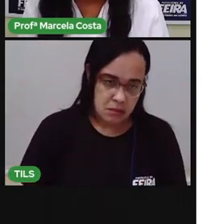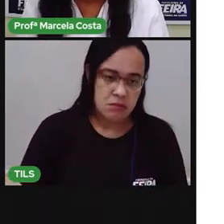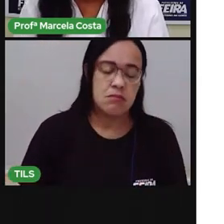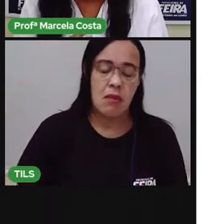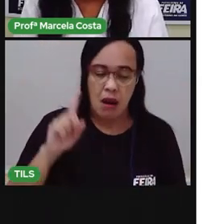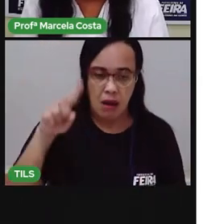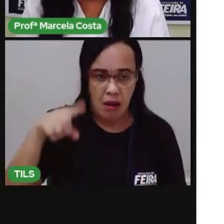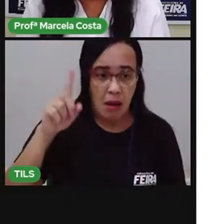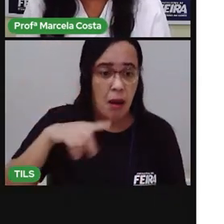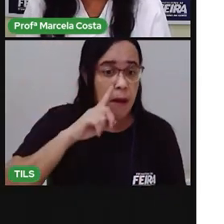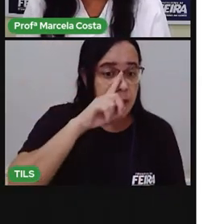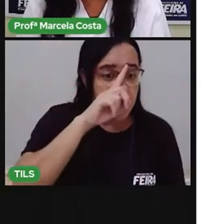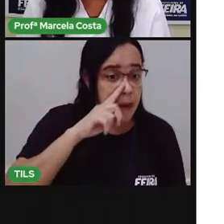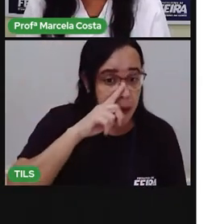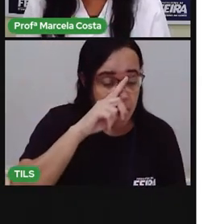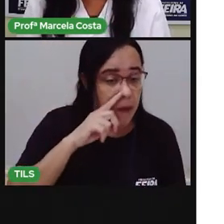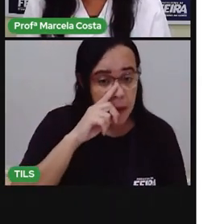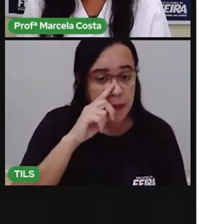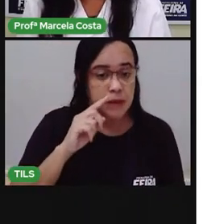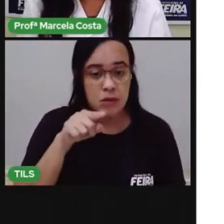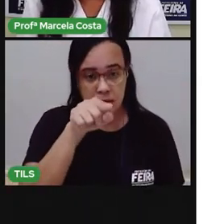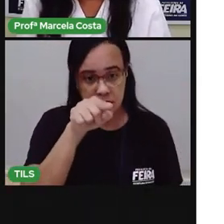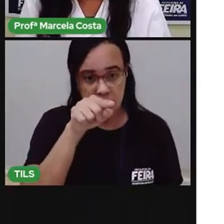É... Água sanitária,